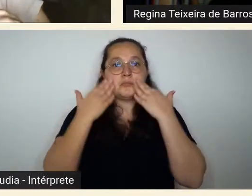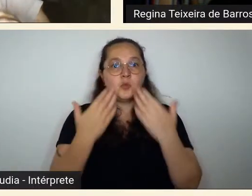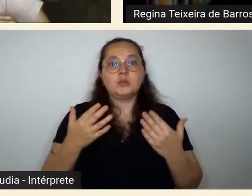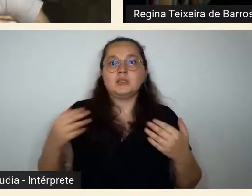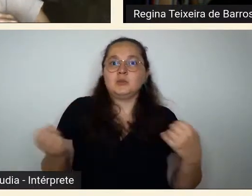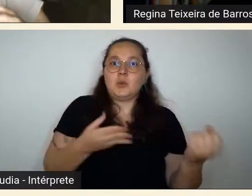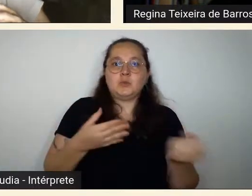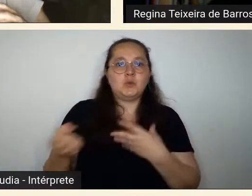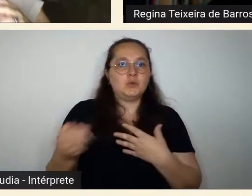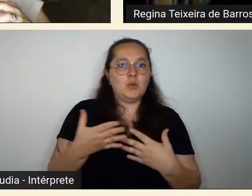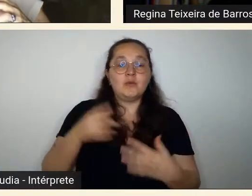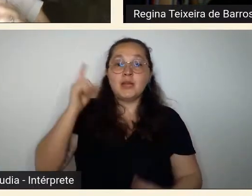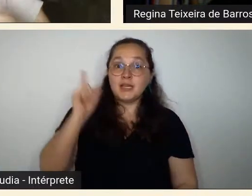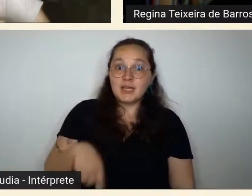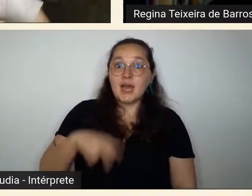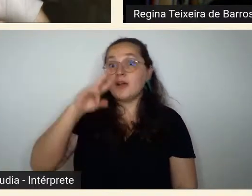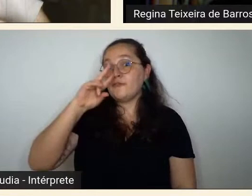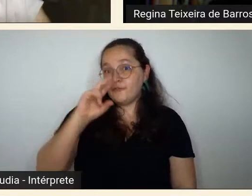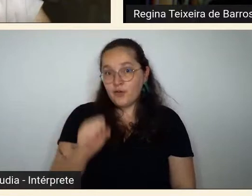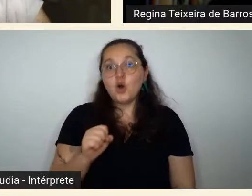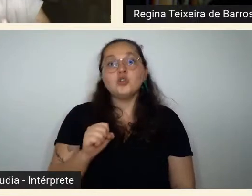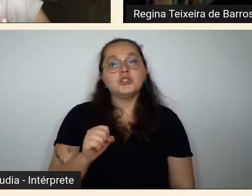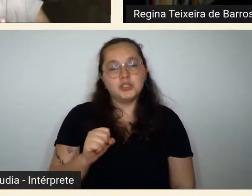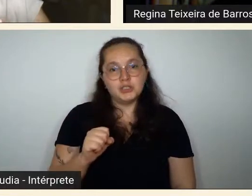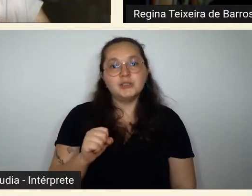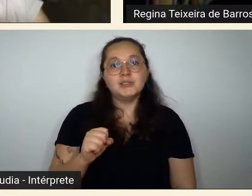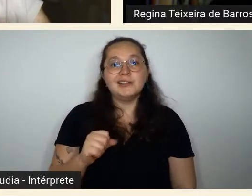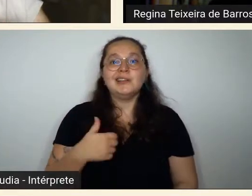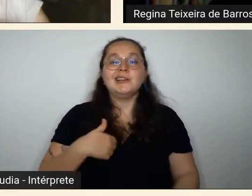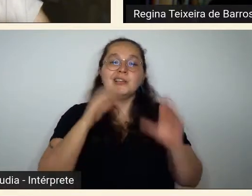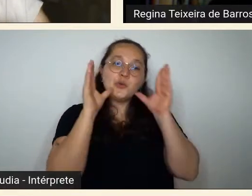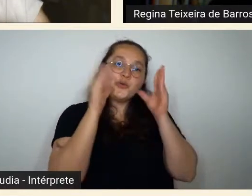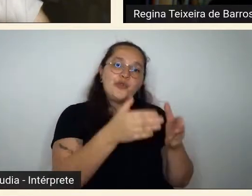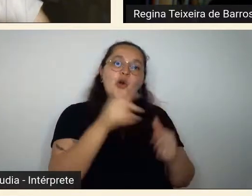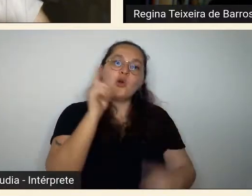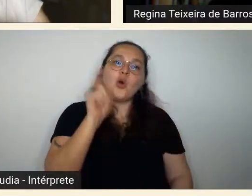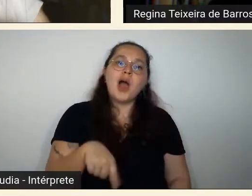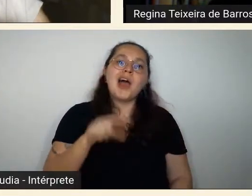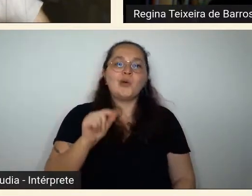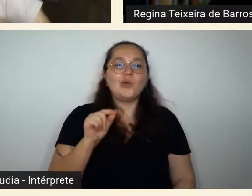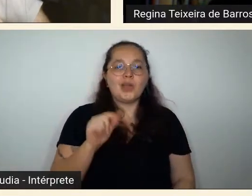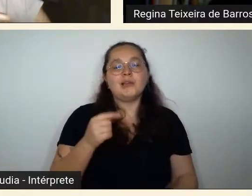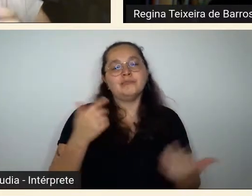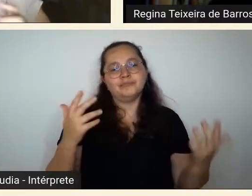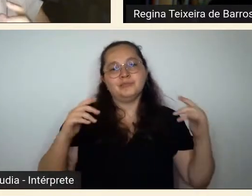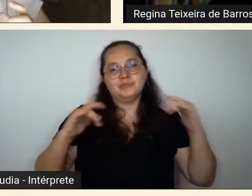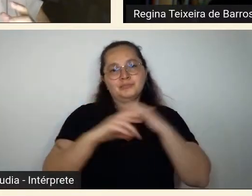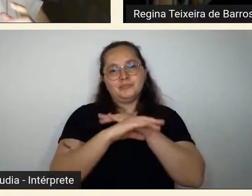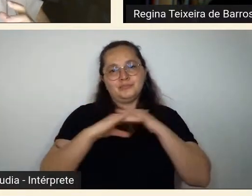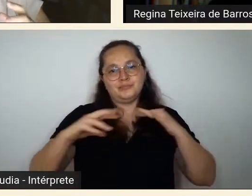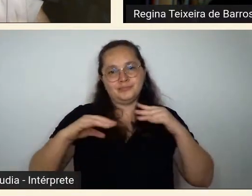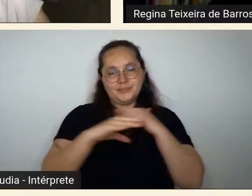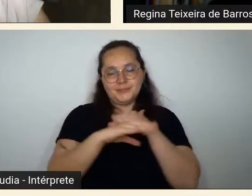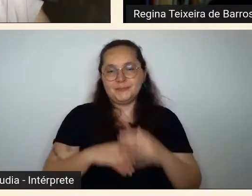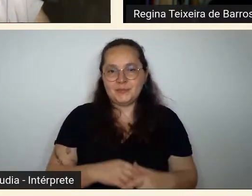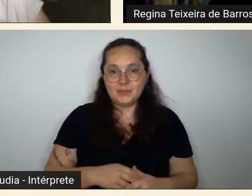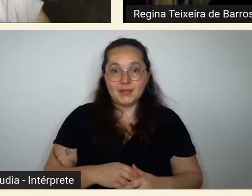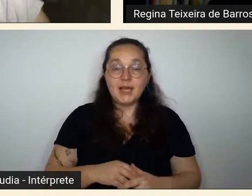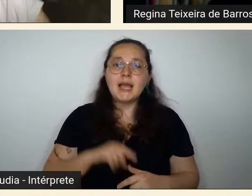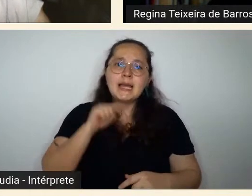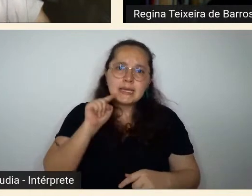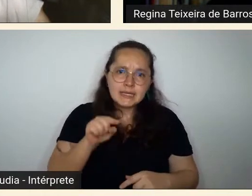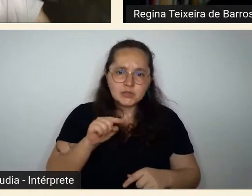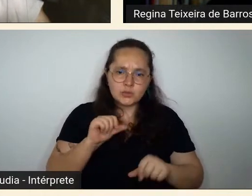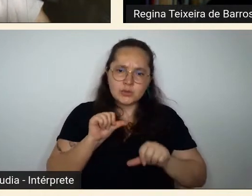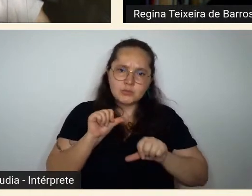fortes e que eram centralizados nos núcleos urbanos entende eu acho que essa transformação urbana